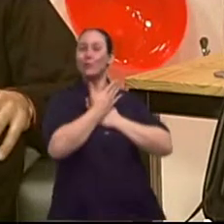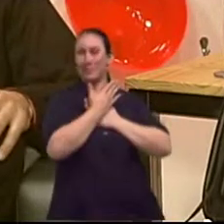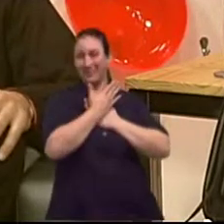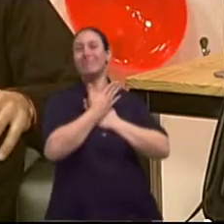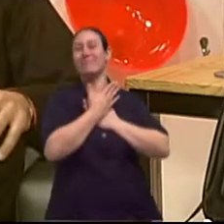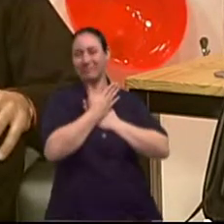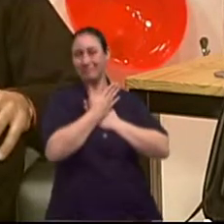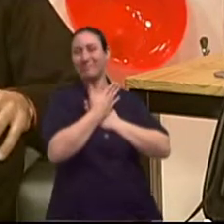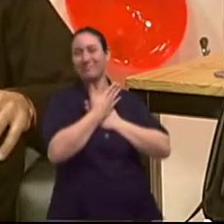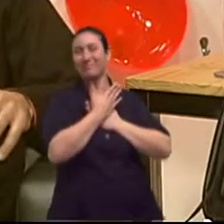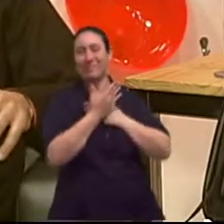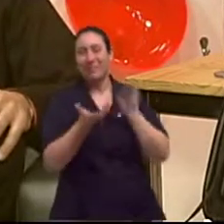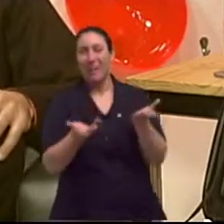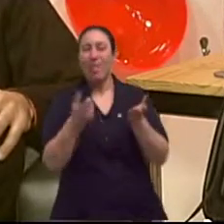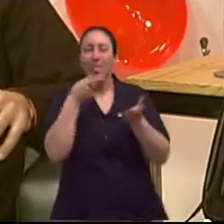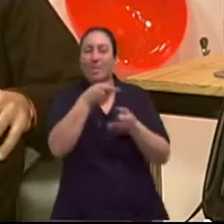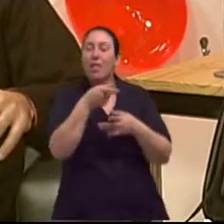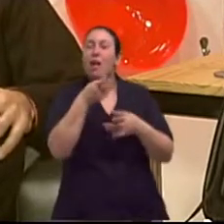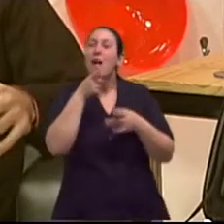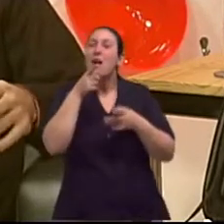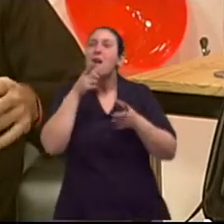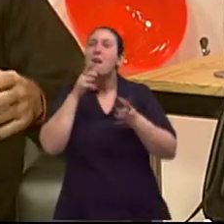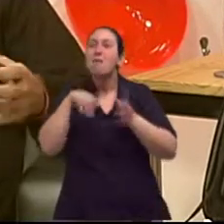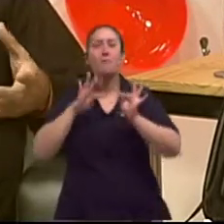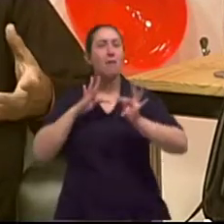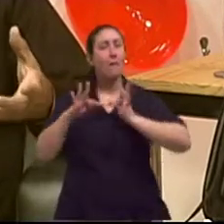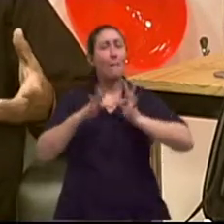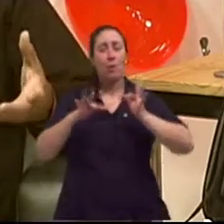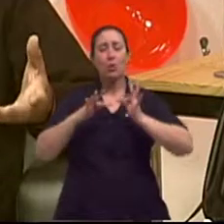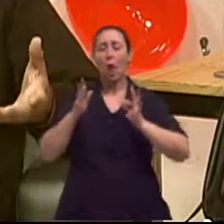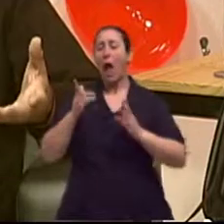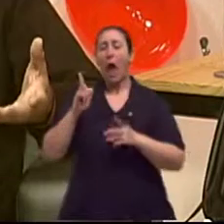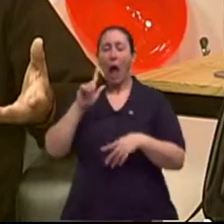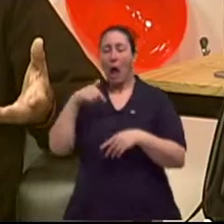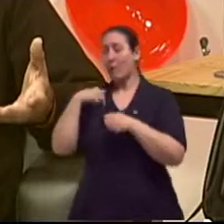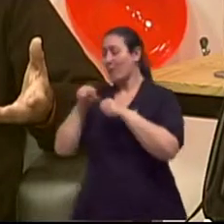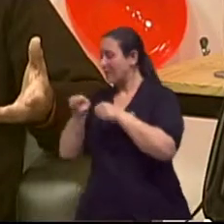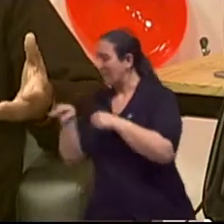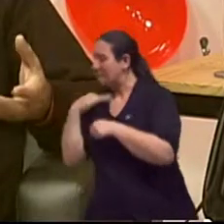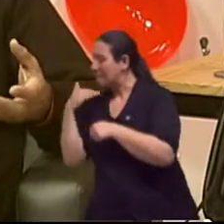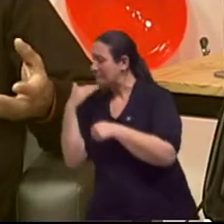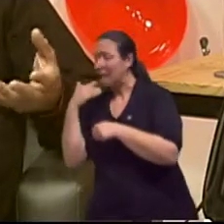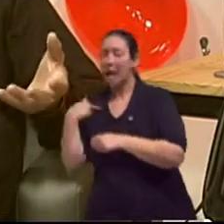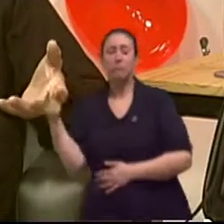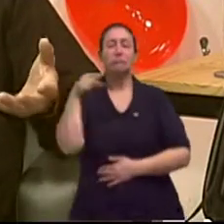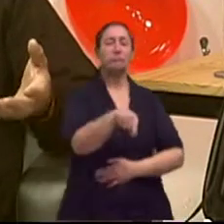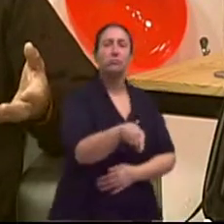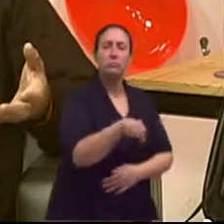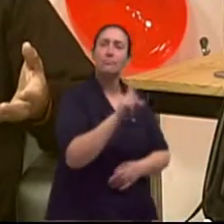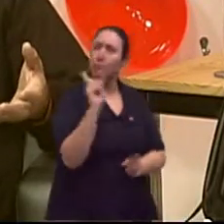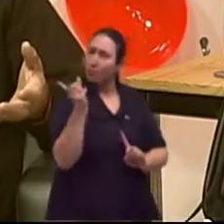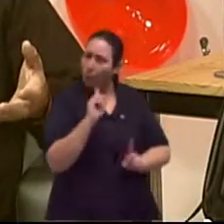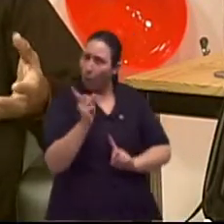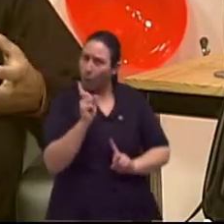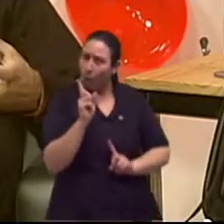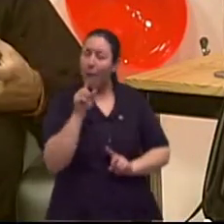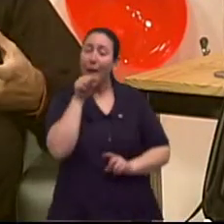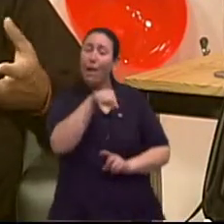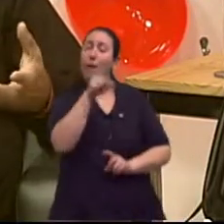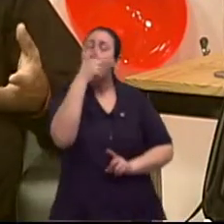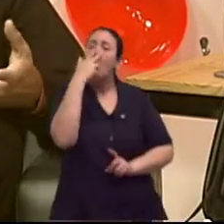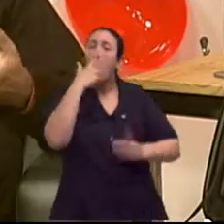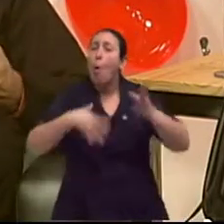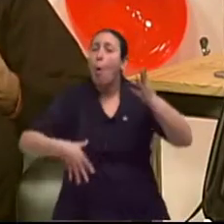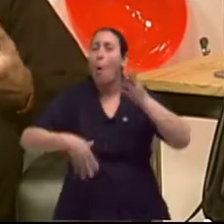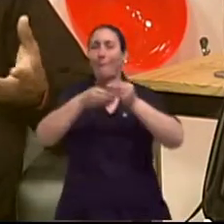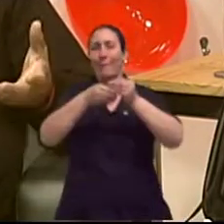também a causa desse problema. Então, um trabalho em parceria, vamos dizer assim. Perfeito, perfeito. Por isso que nós chamamos de complementar,